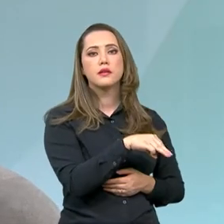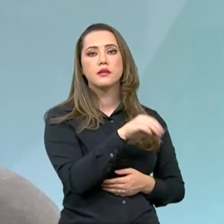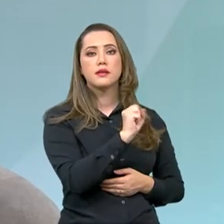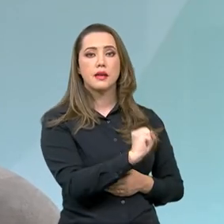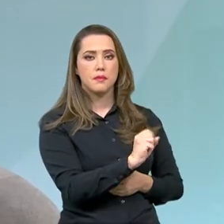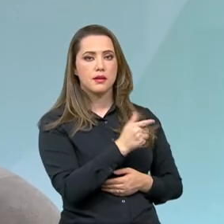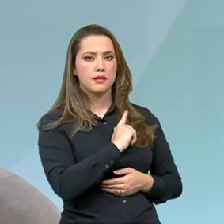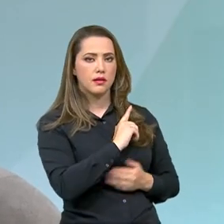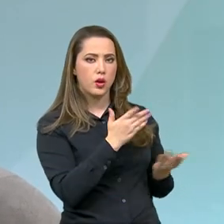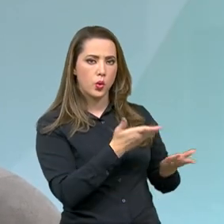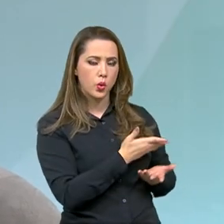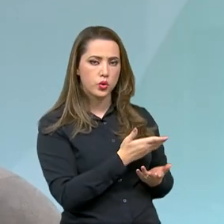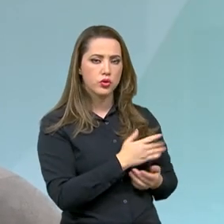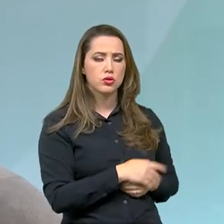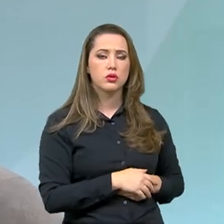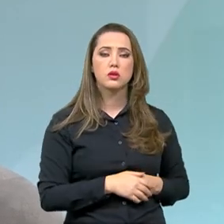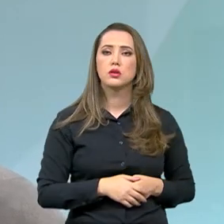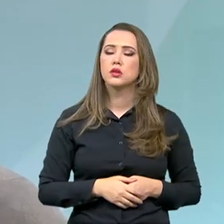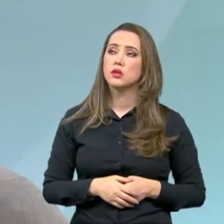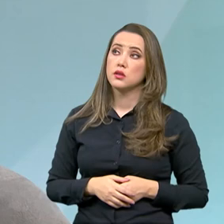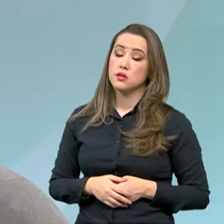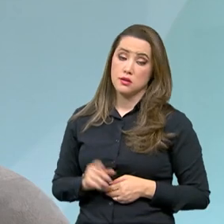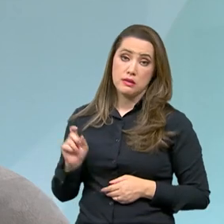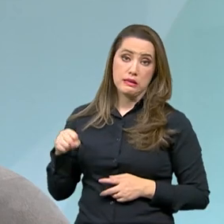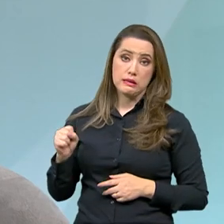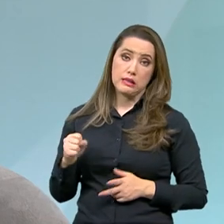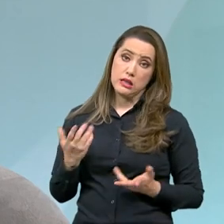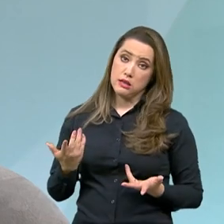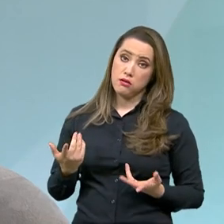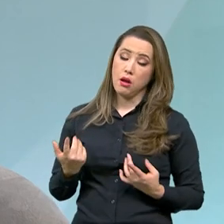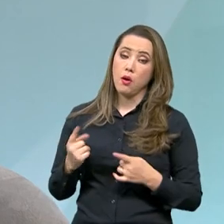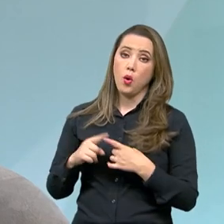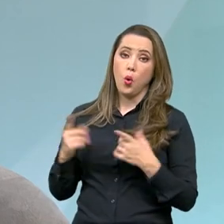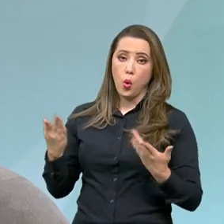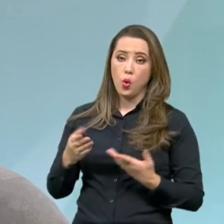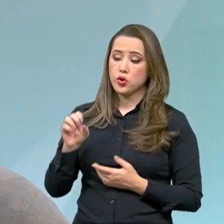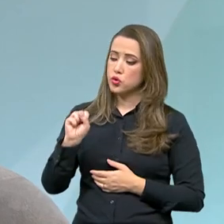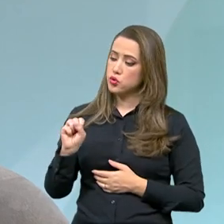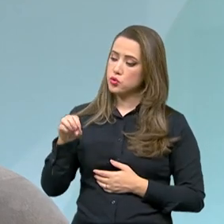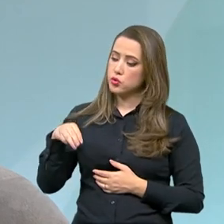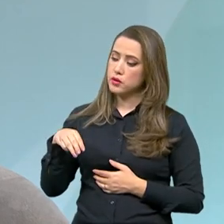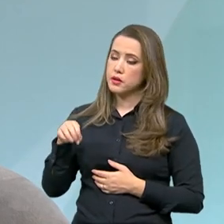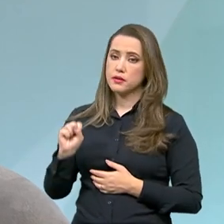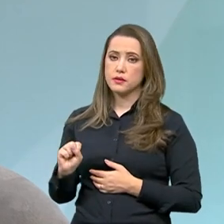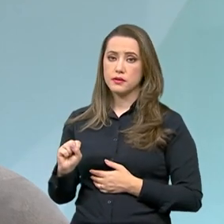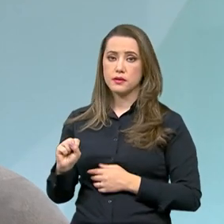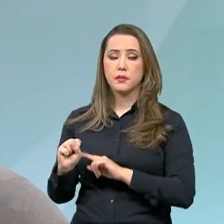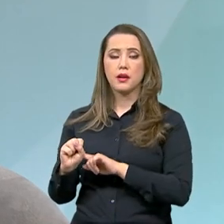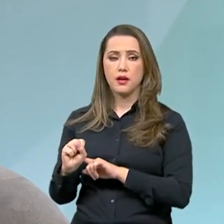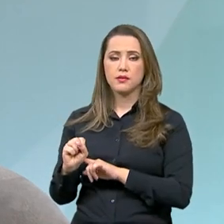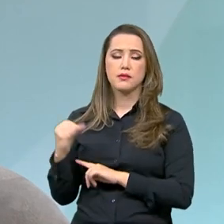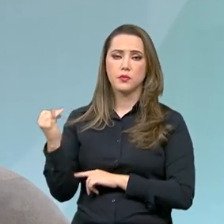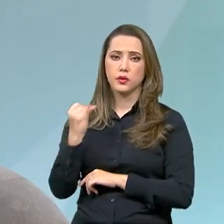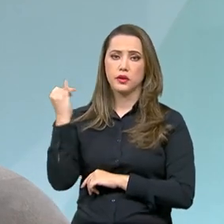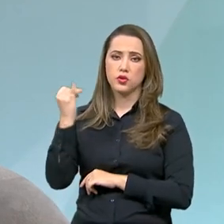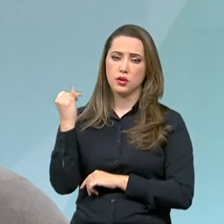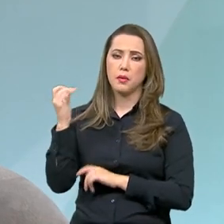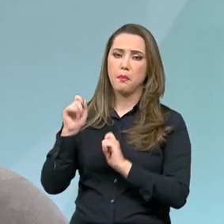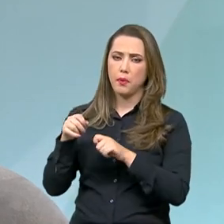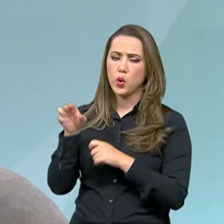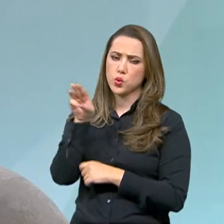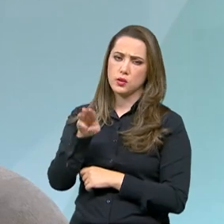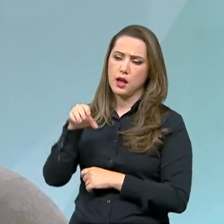está ativo, qualquer cidadão pode mandar um SMS para 4199 com o CEP da residência que ele quer